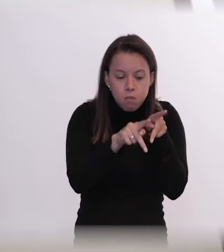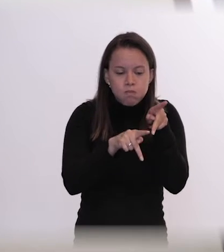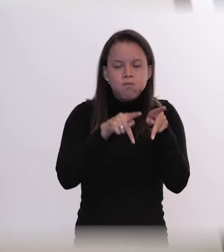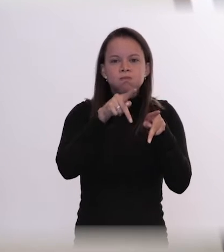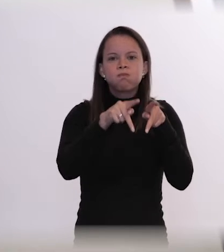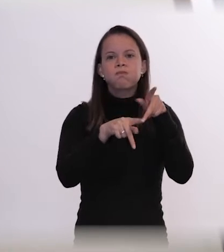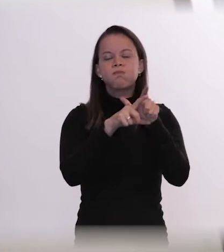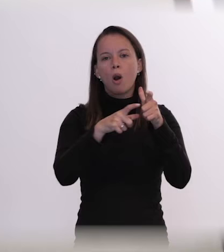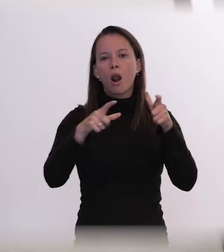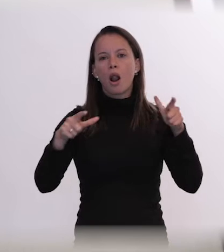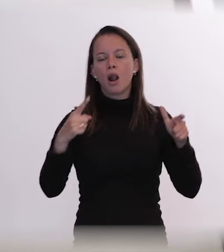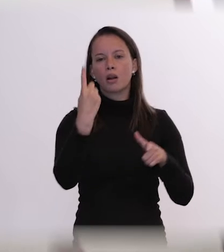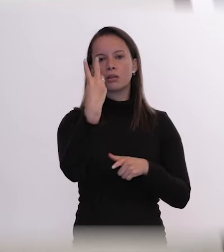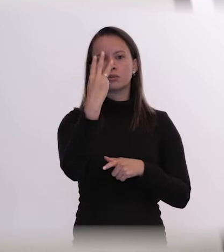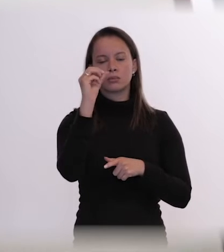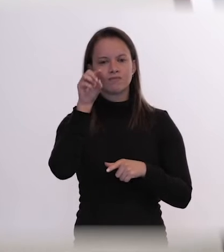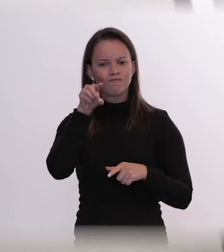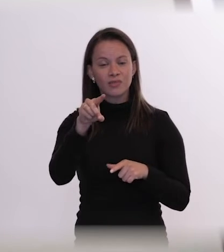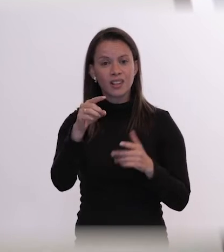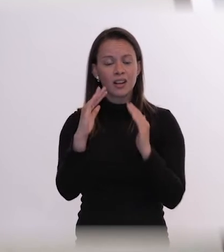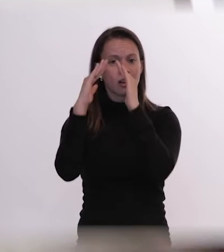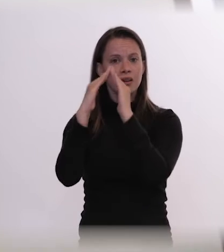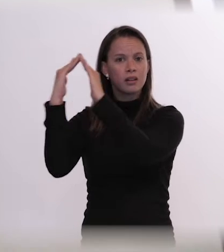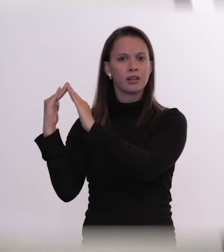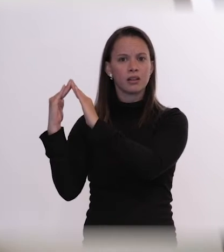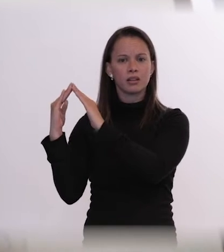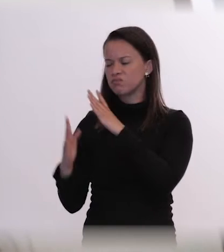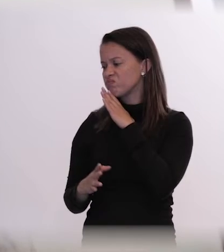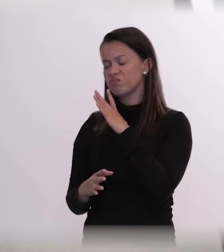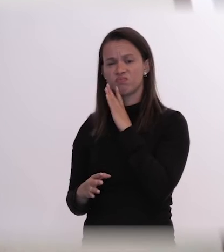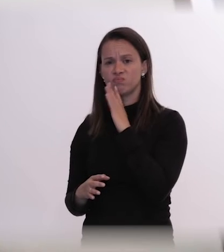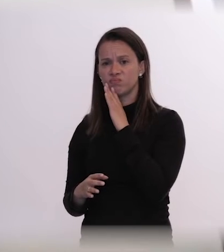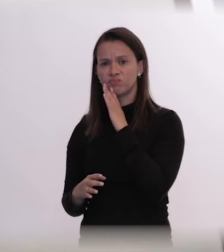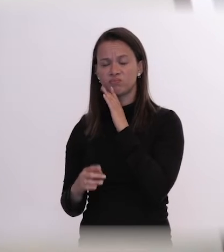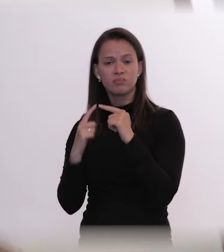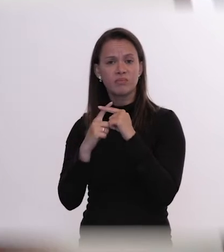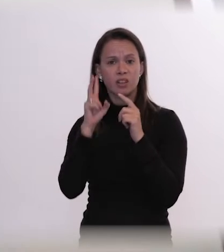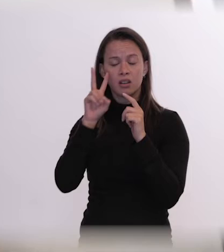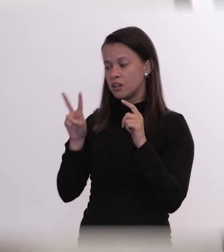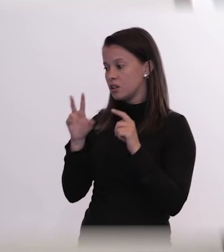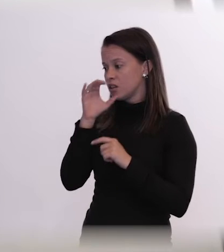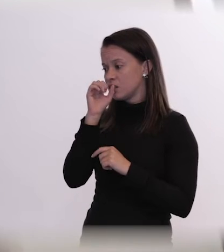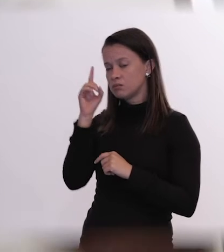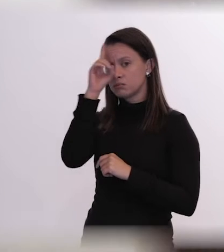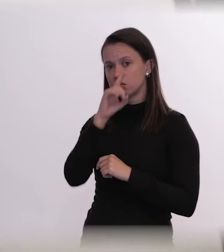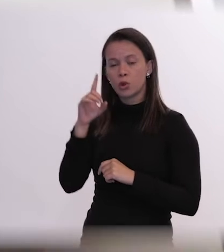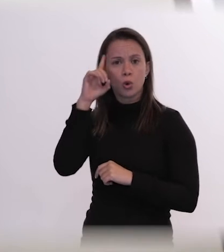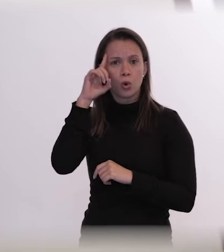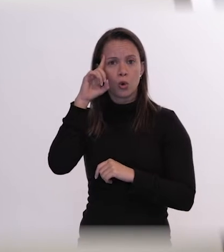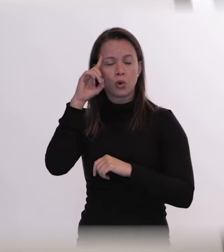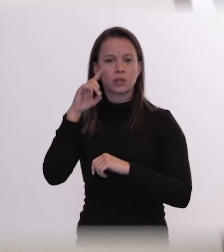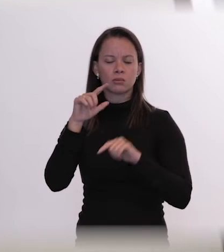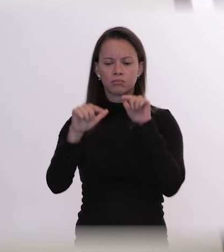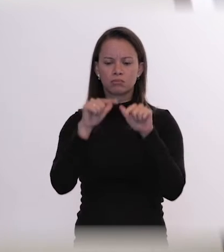130 mil habitantes, onde a gente não conhece o vizinho do lado, onde a gente só vê o vizinho no final de semana porque diariamente sai